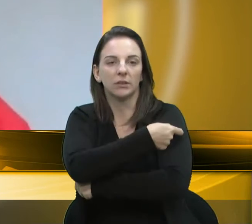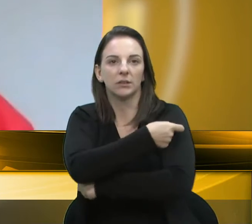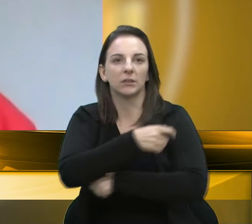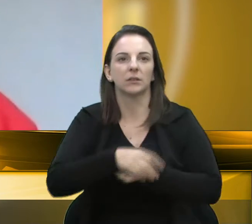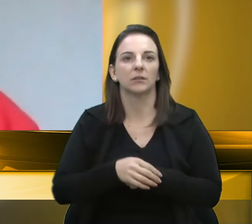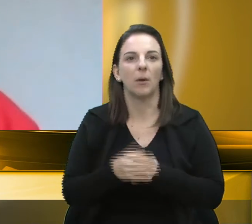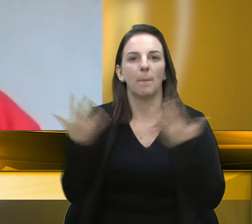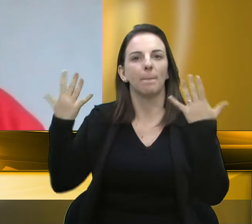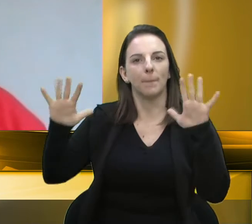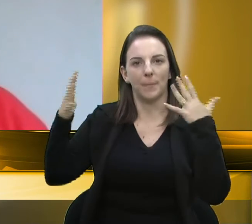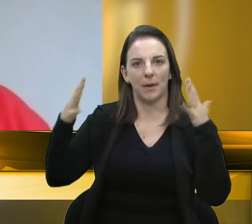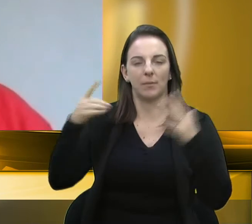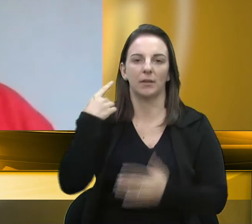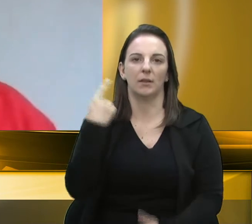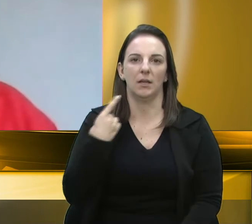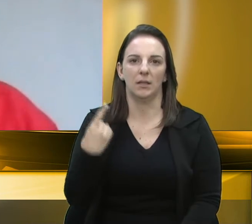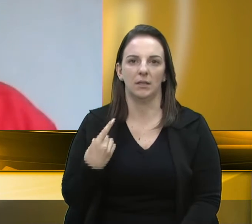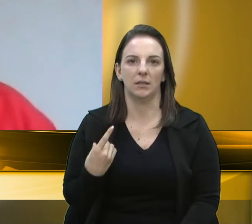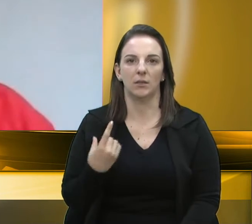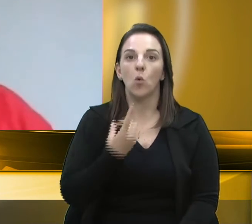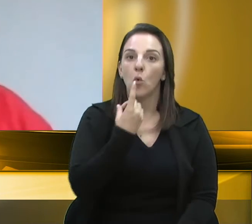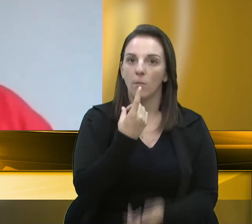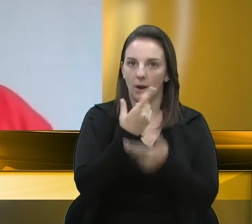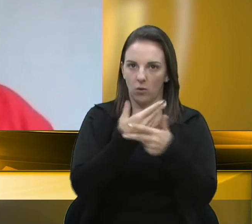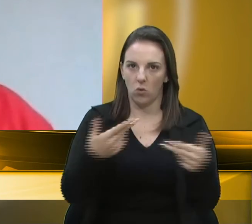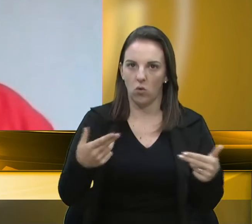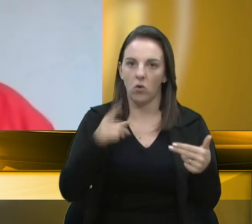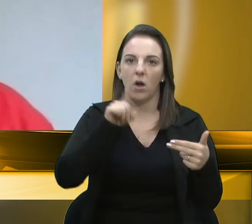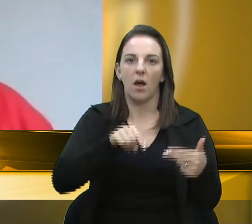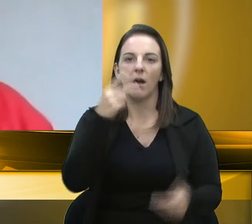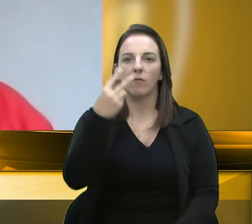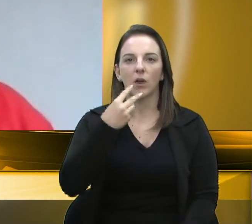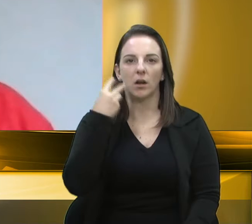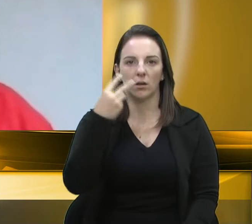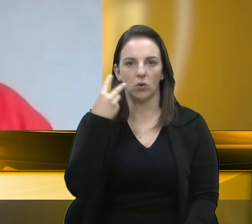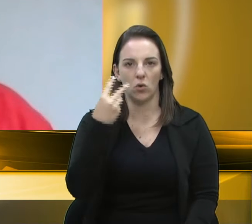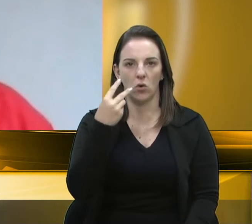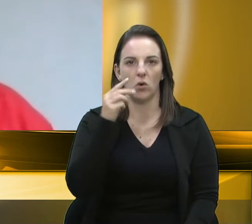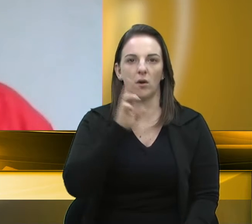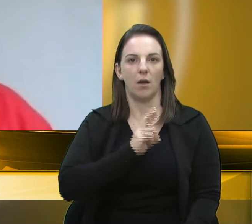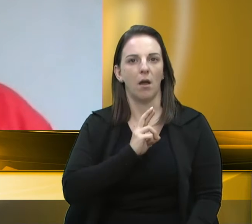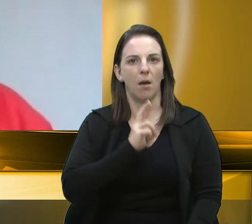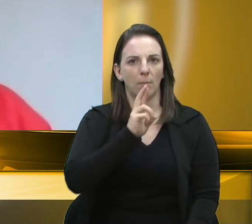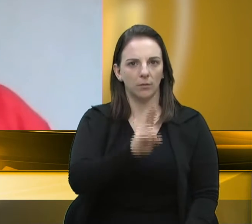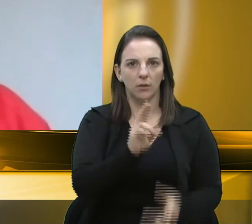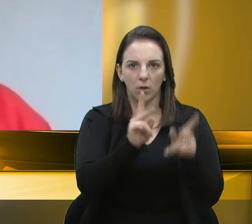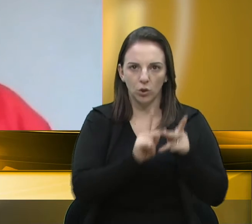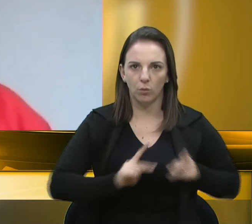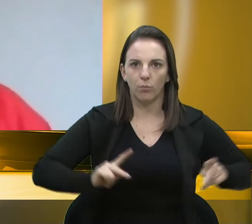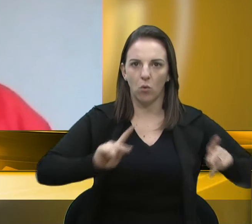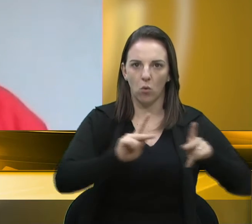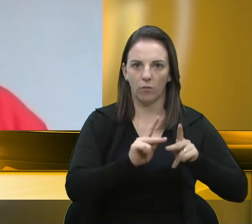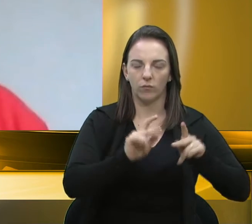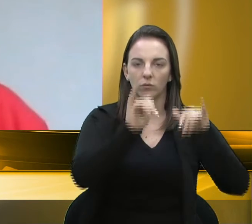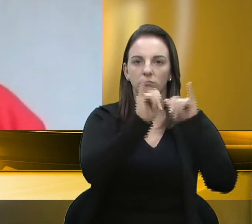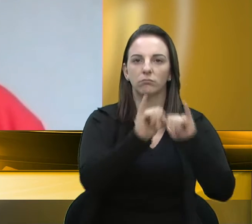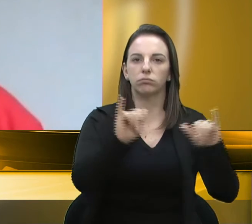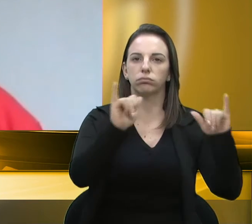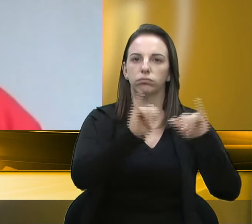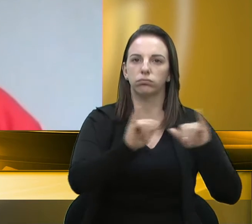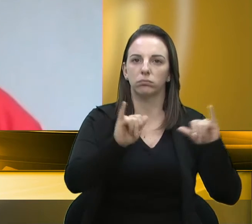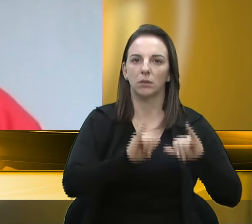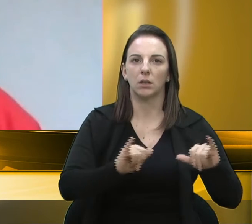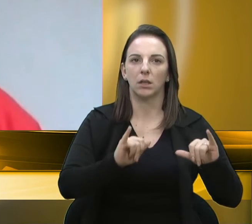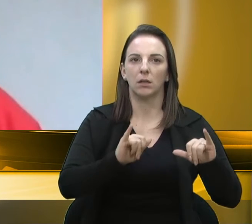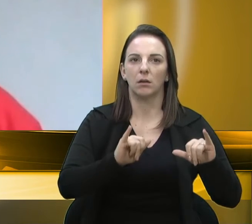uma coisa é os vereadores, um representante do povo, noticiar informações